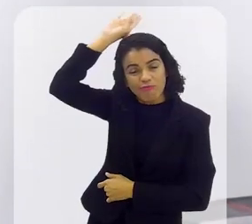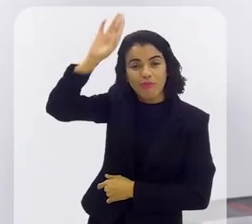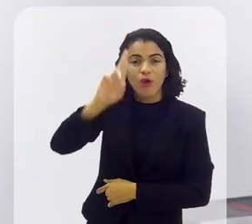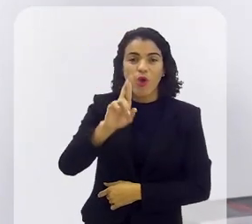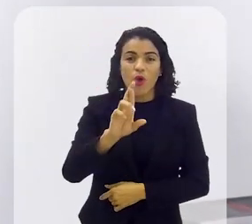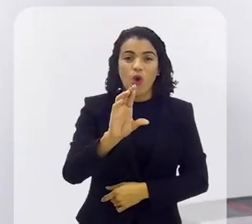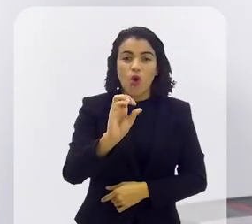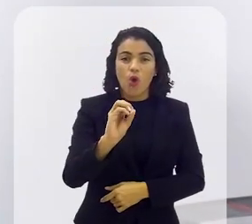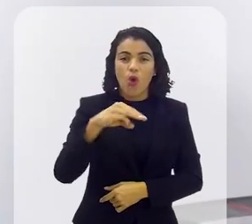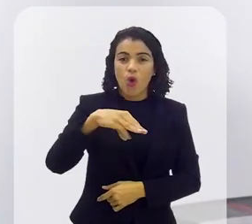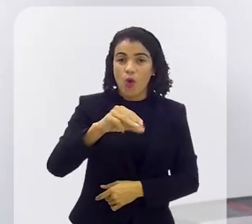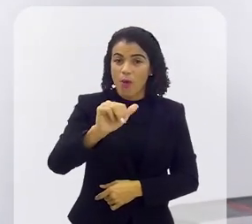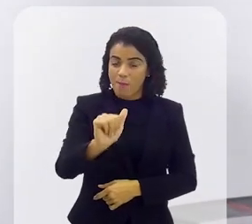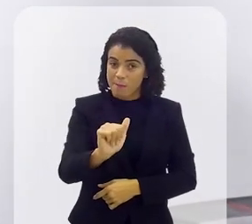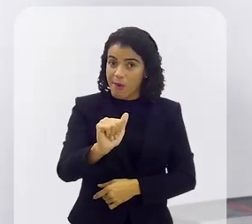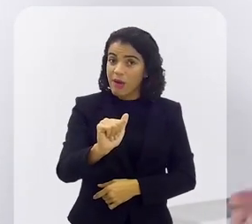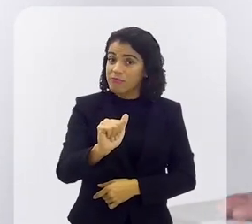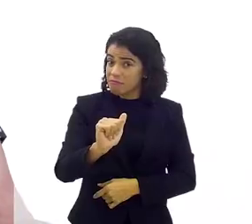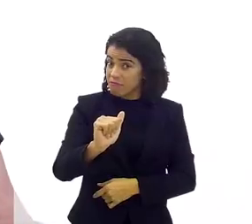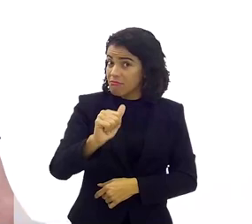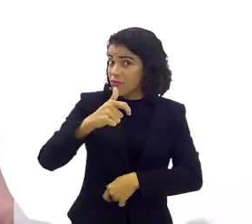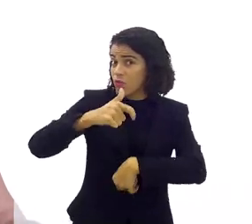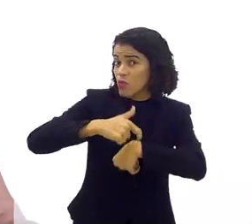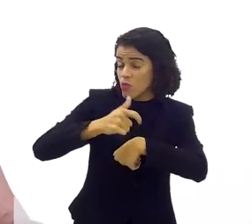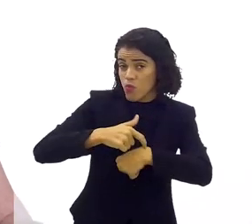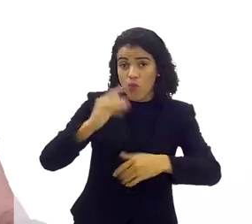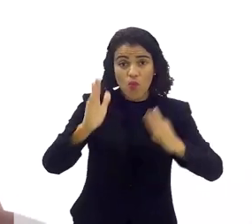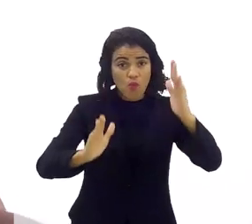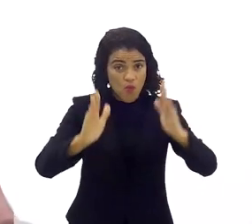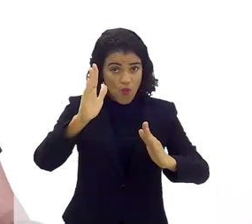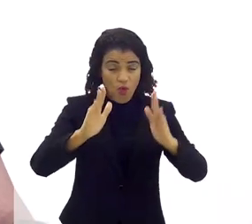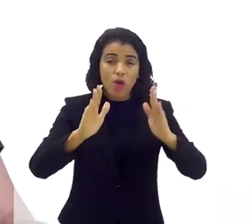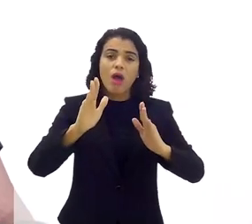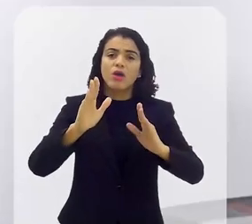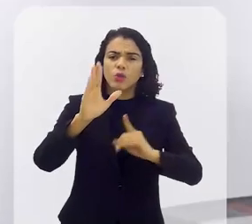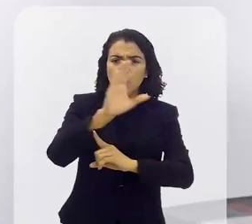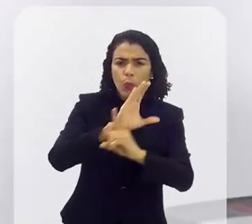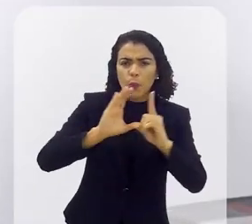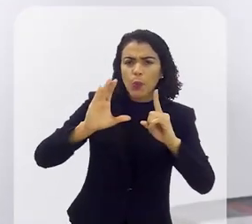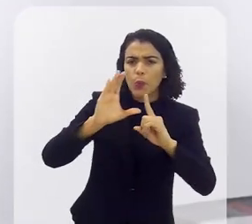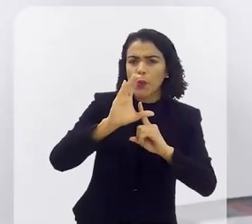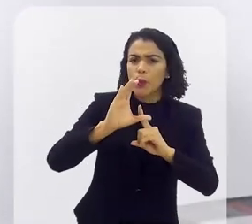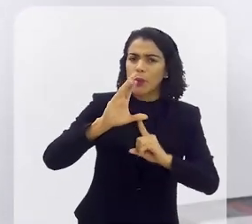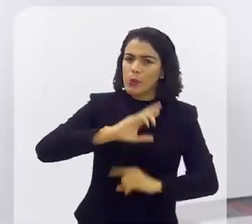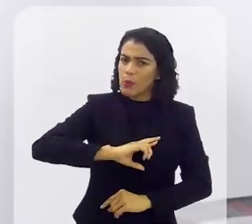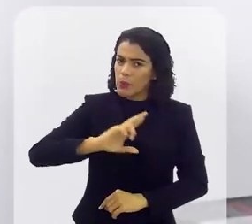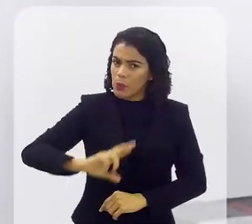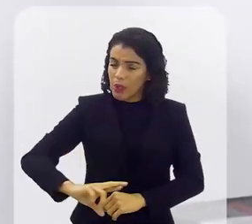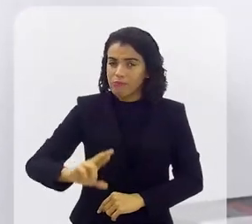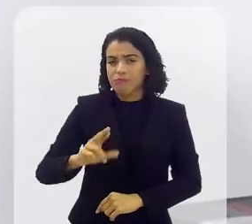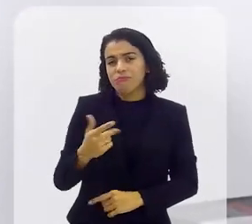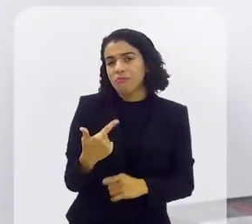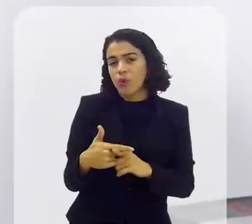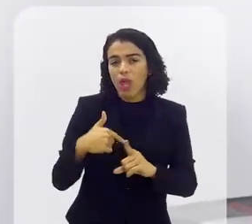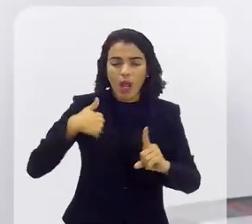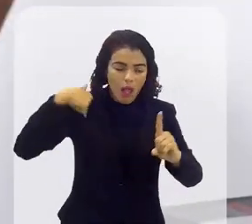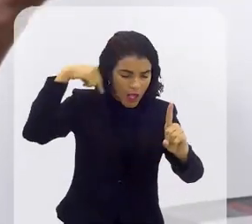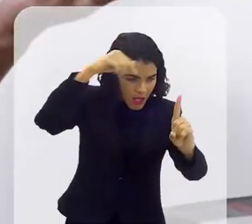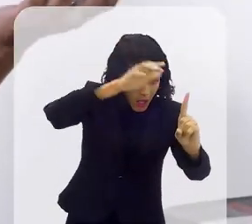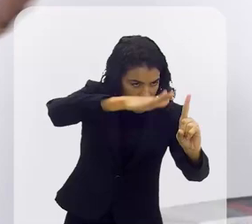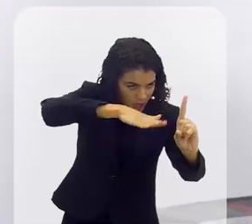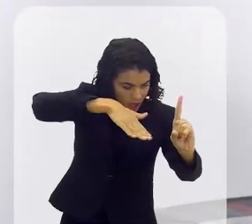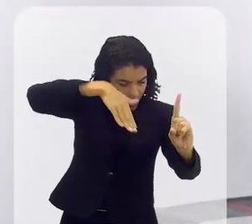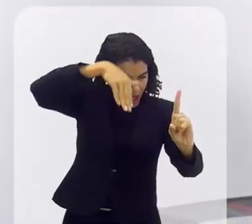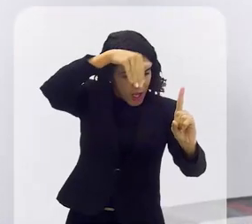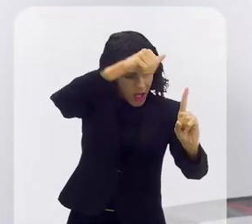de um motivo religioso do ritual religioso de um ritual religioso porque era a adoração aos